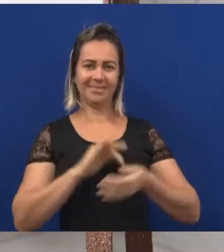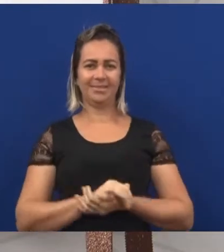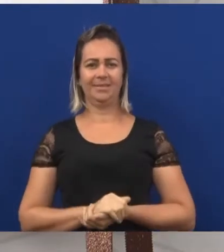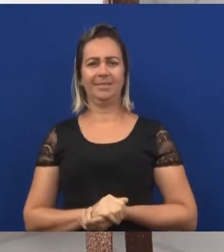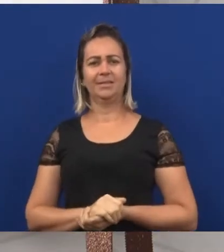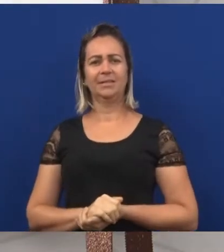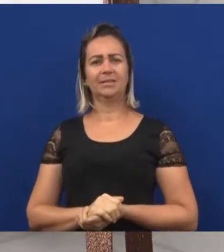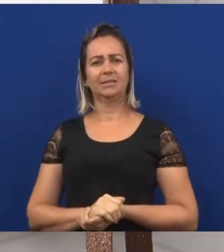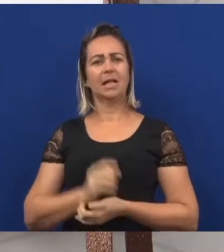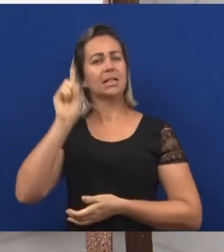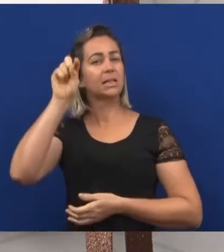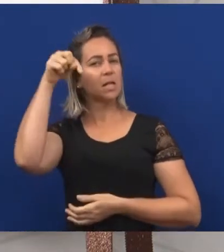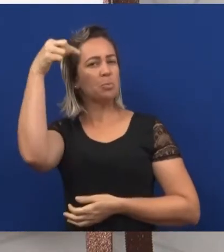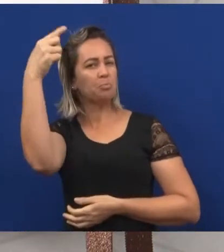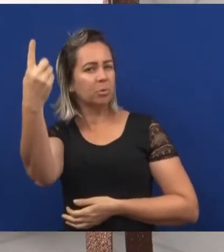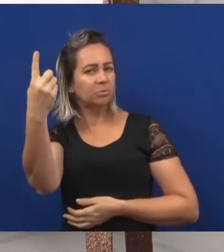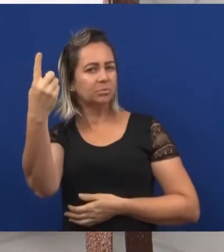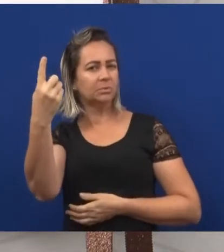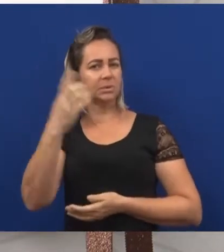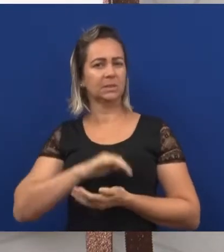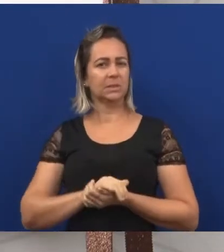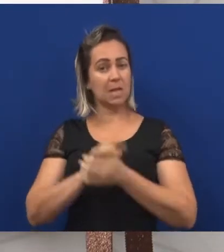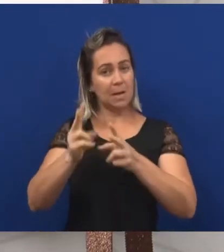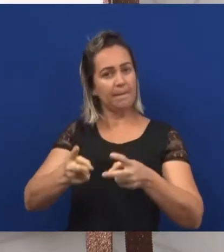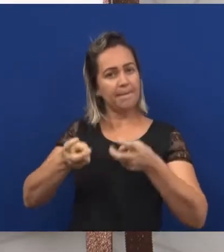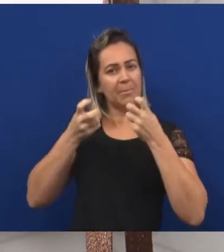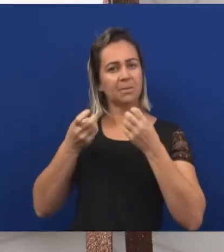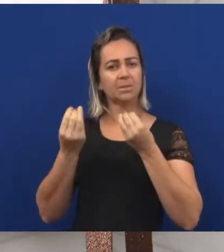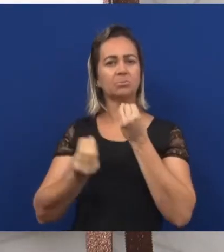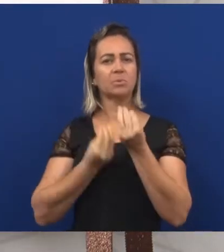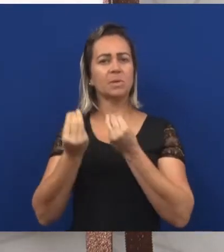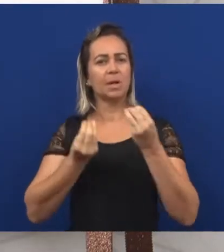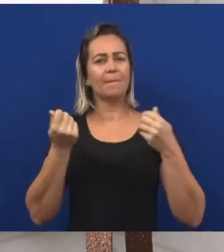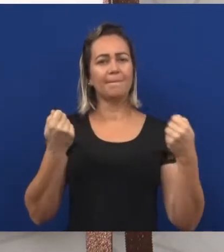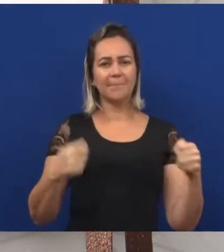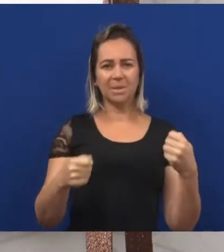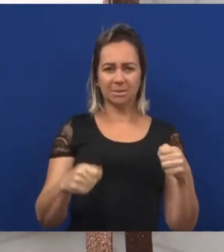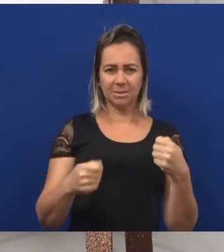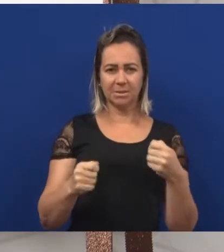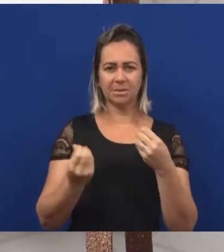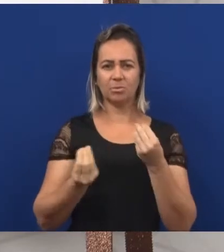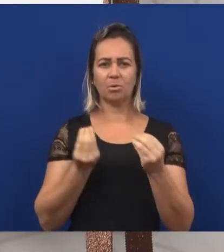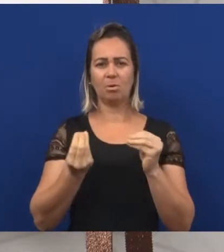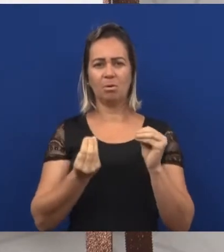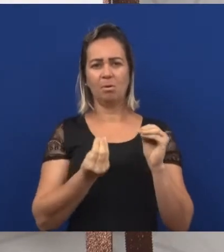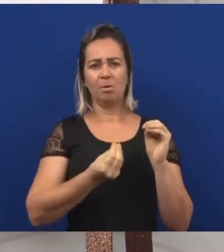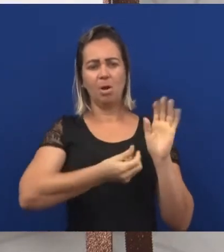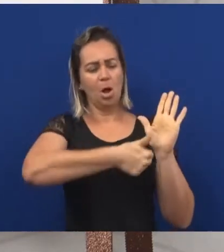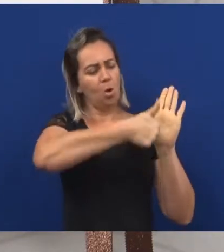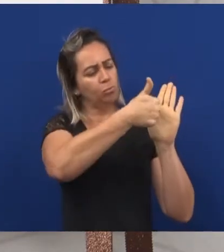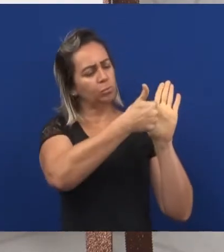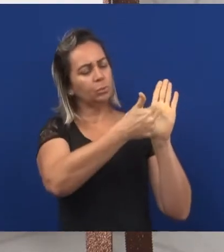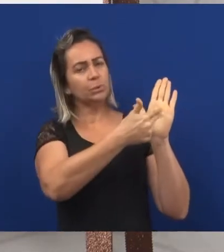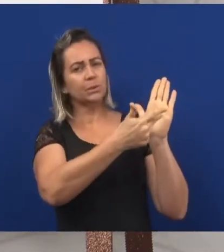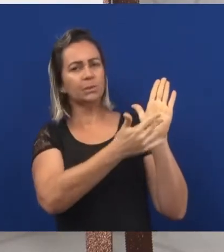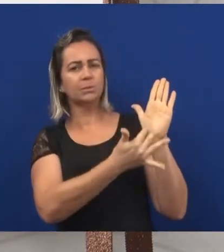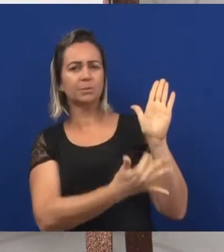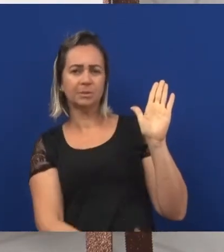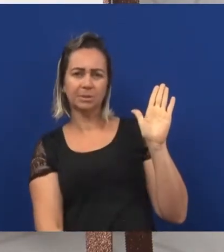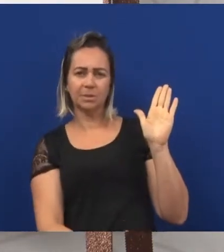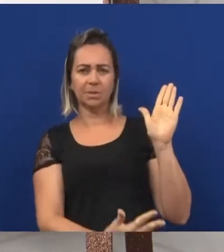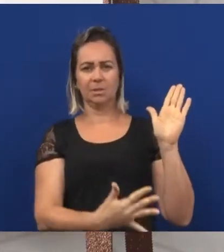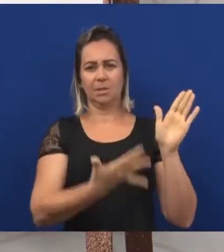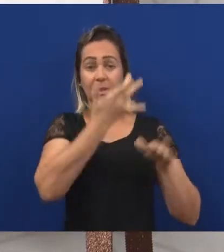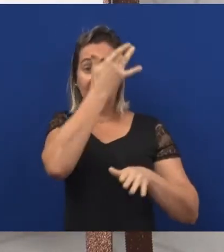Depois de perceber que precisava enumerar a lista de convidados e de